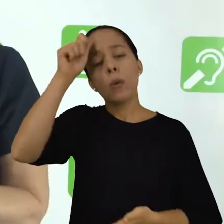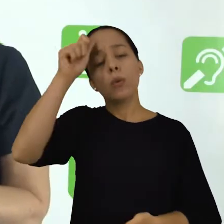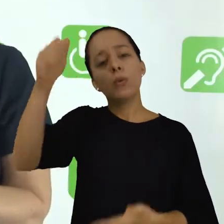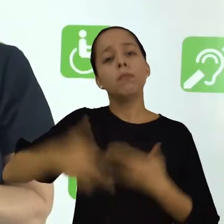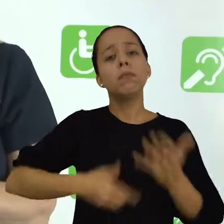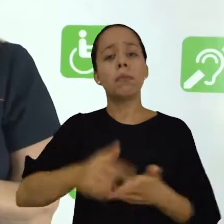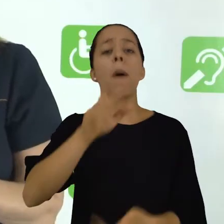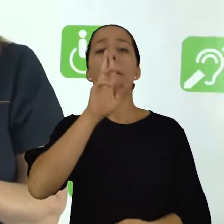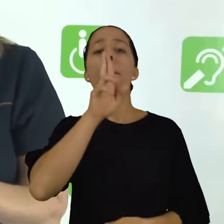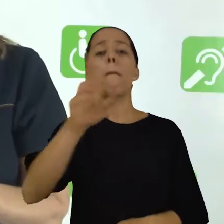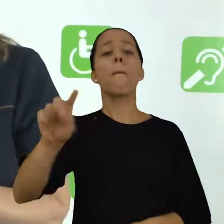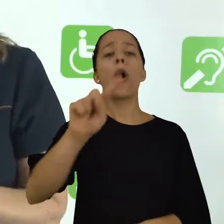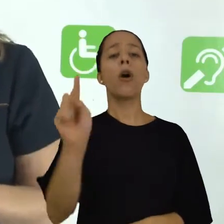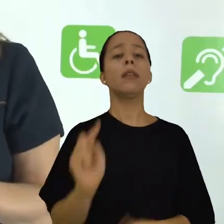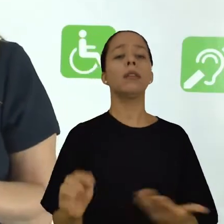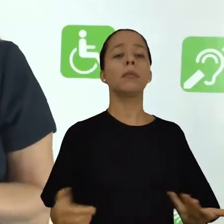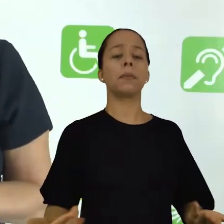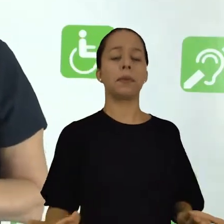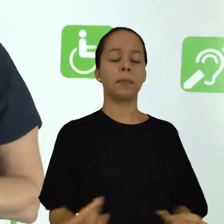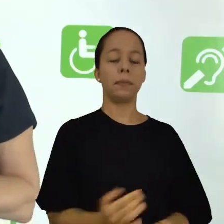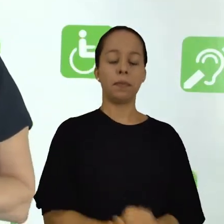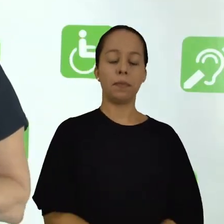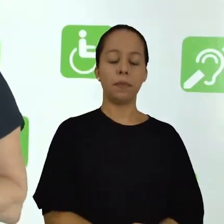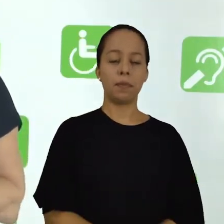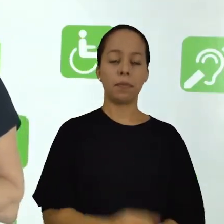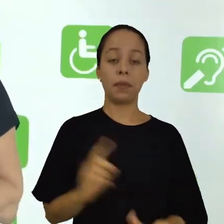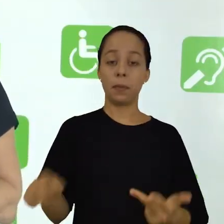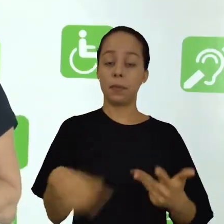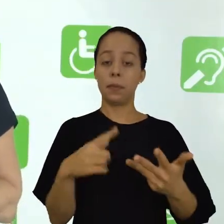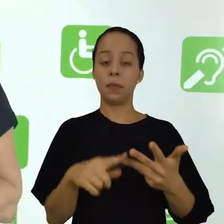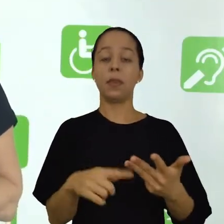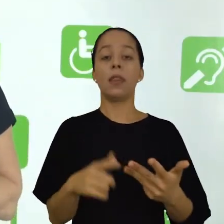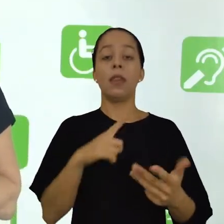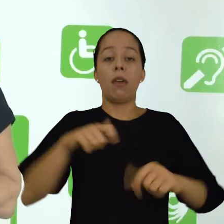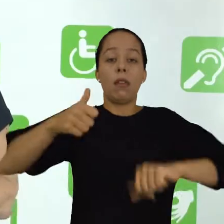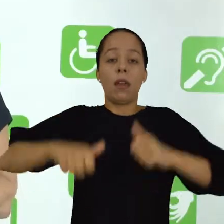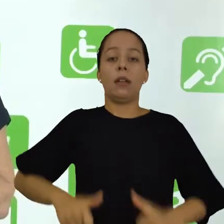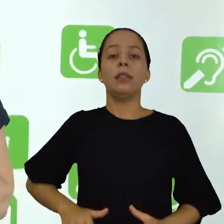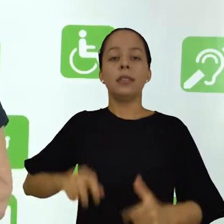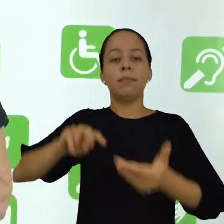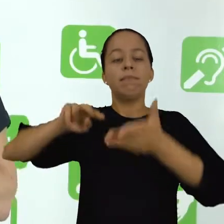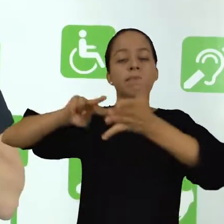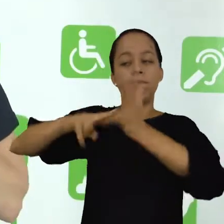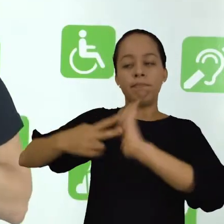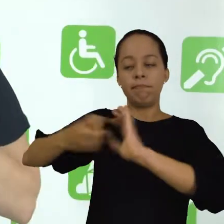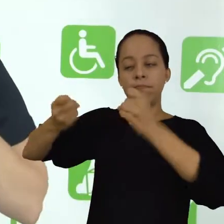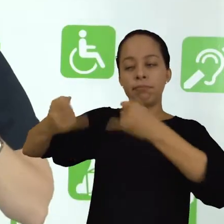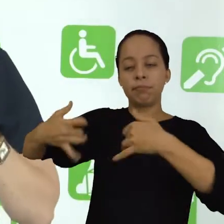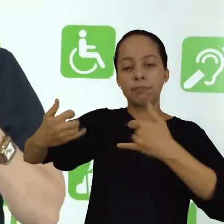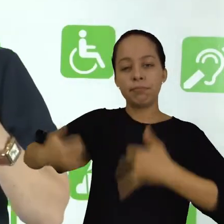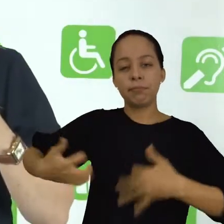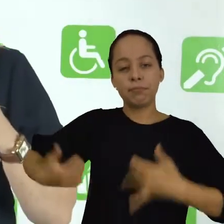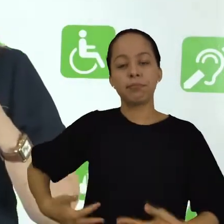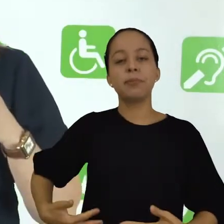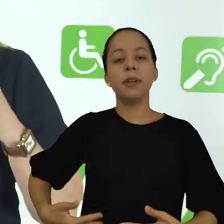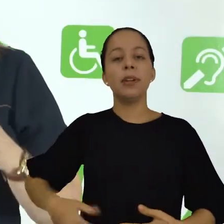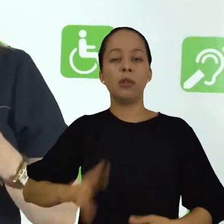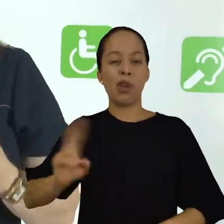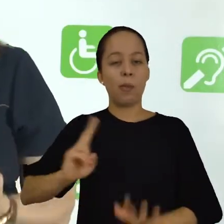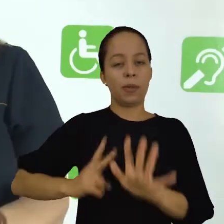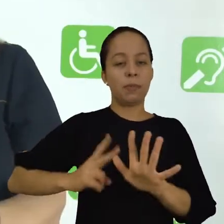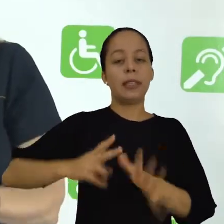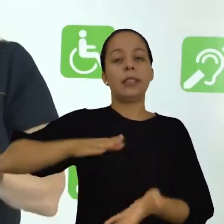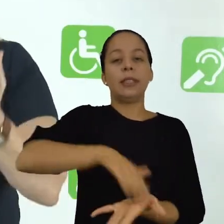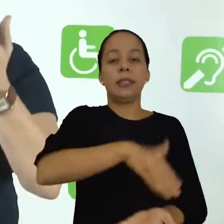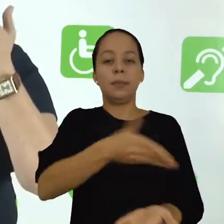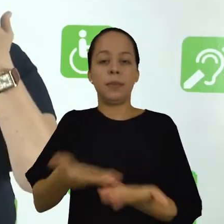ele chega. e depois a análise interpretativa, que diz